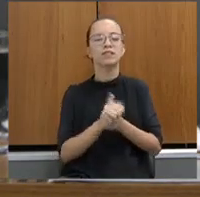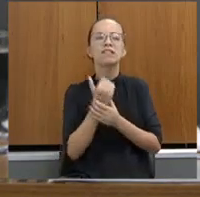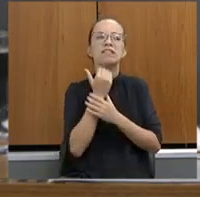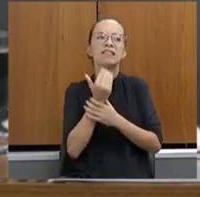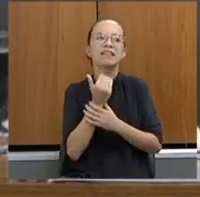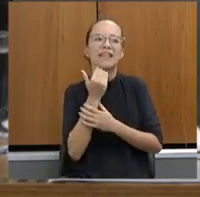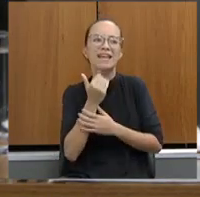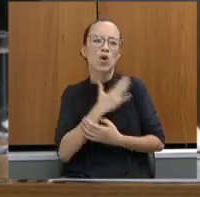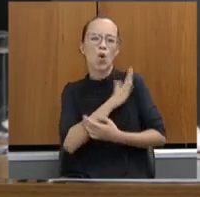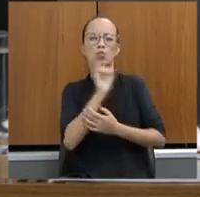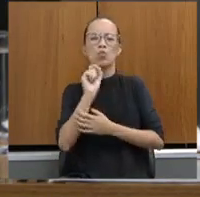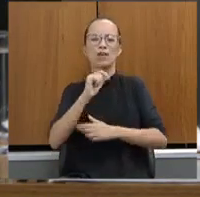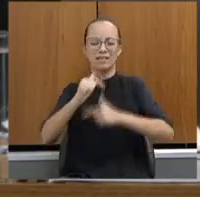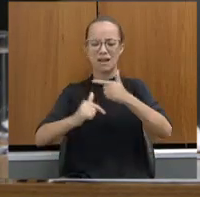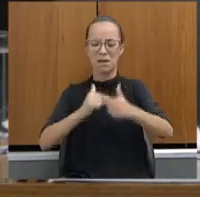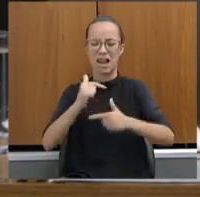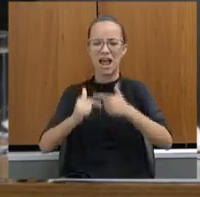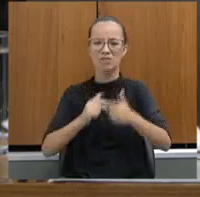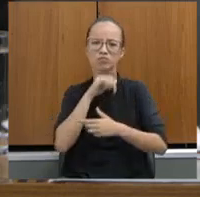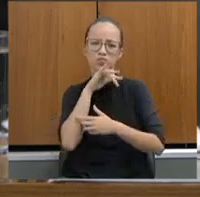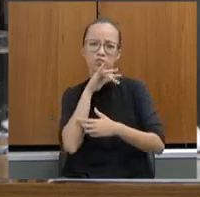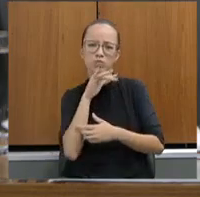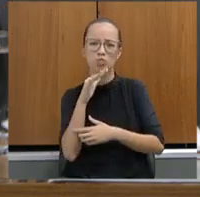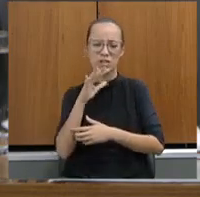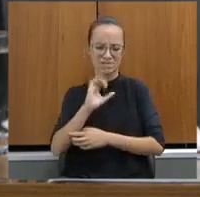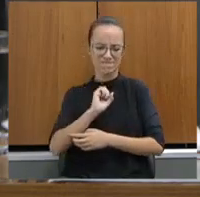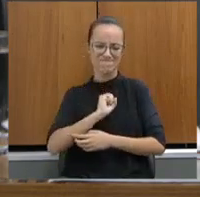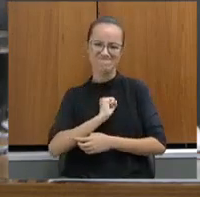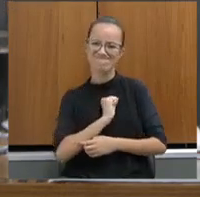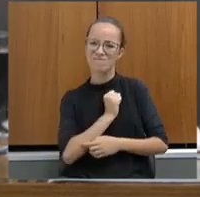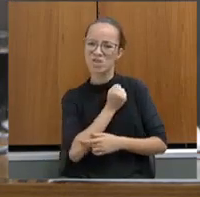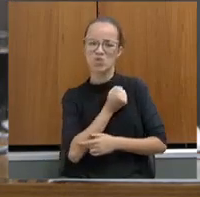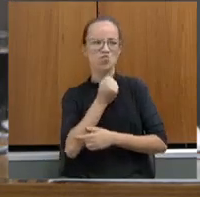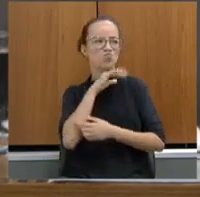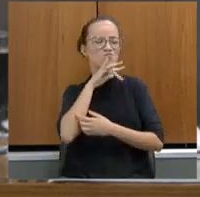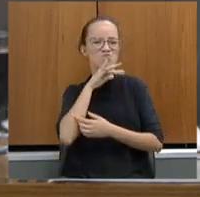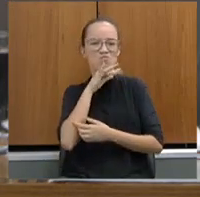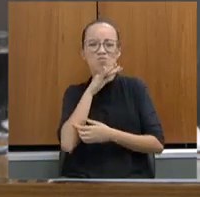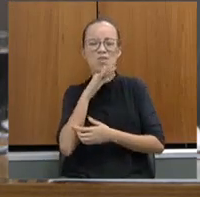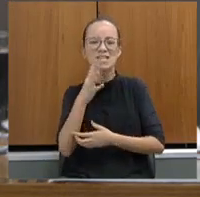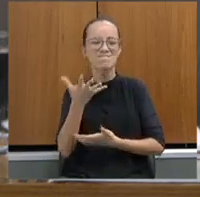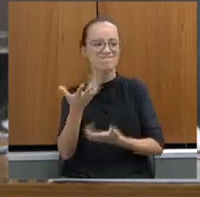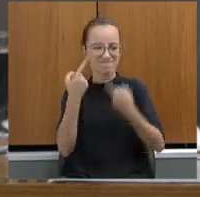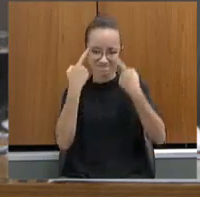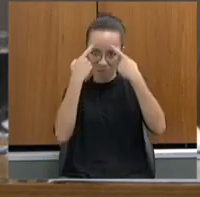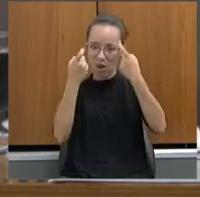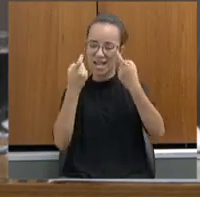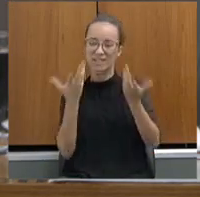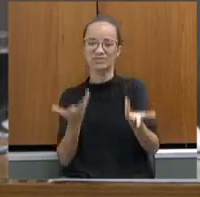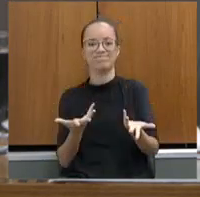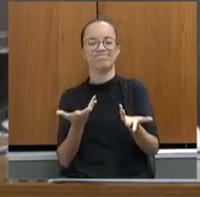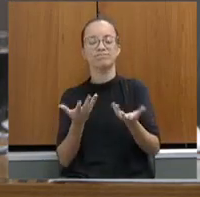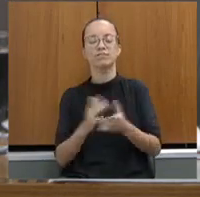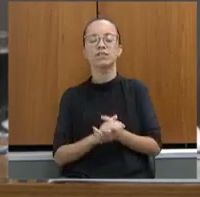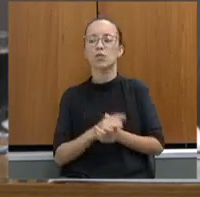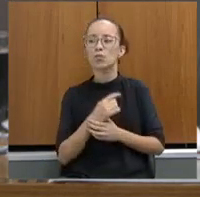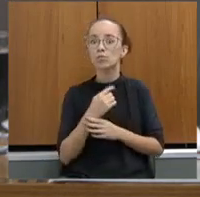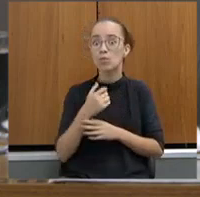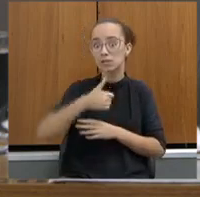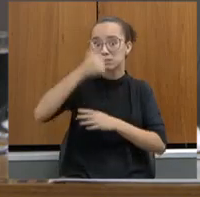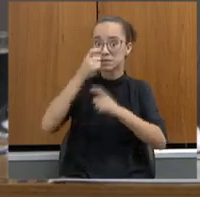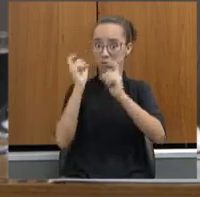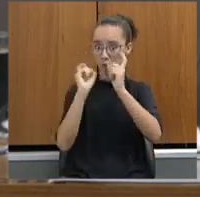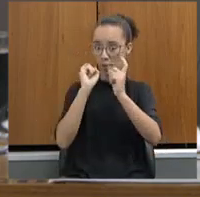trabalhar num ambiente que seja inóspito, um ambiente hostil, um ambiente ruim, um ambiente insalubre. Então, uma das primeiras preocupações da